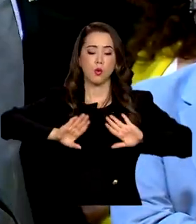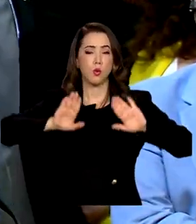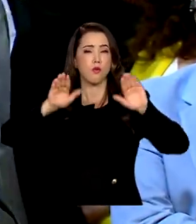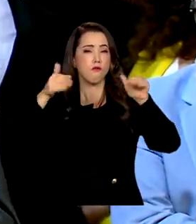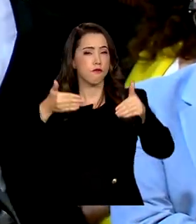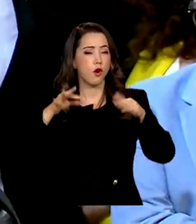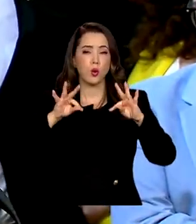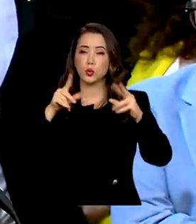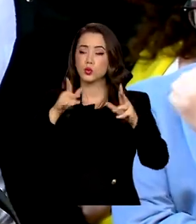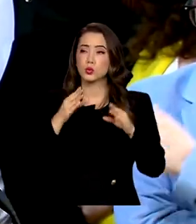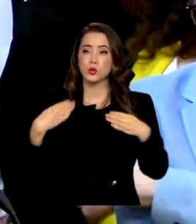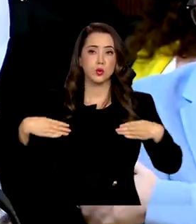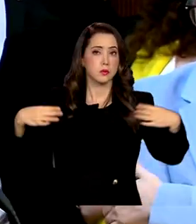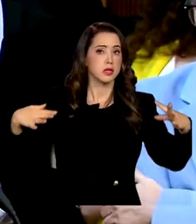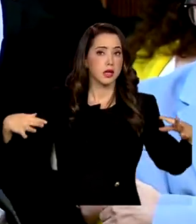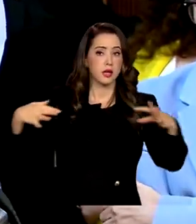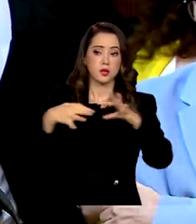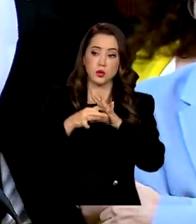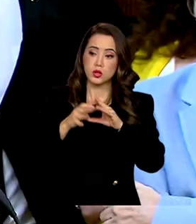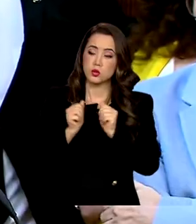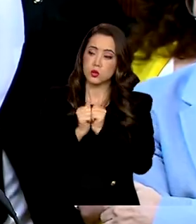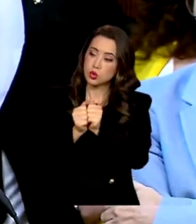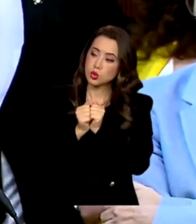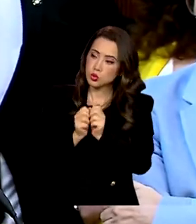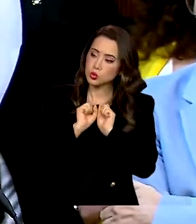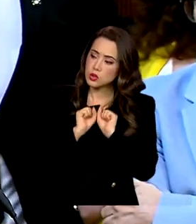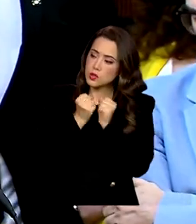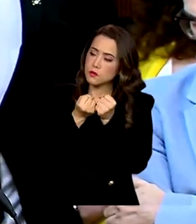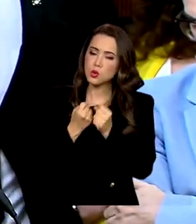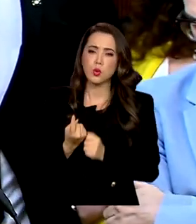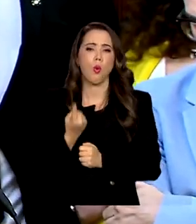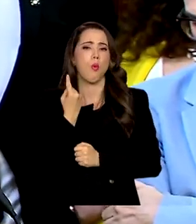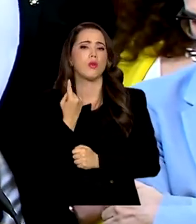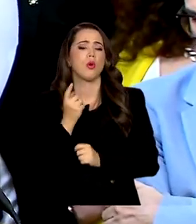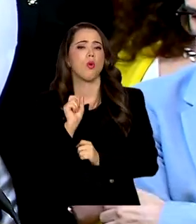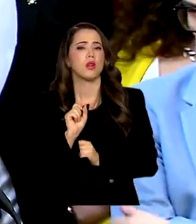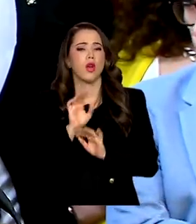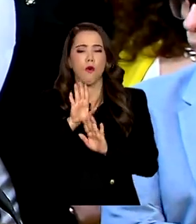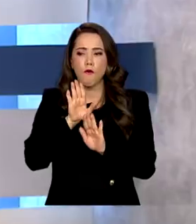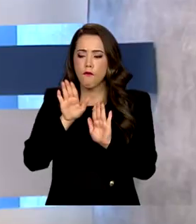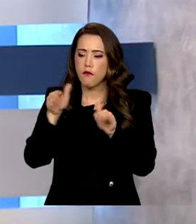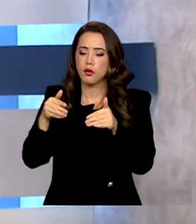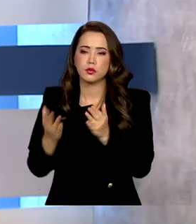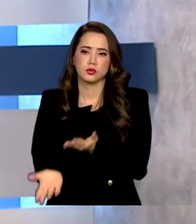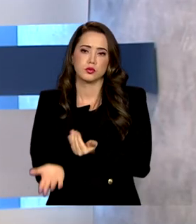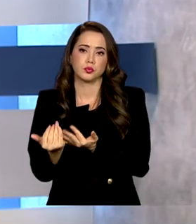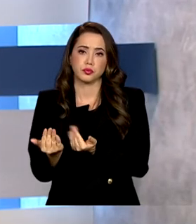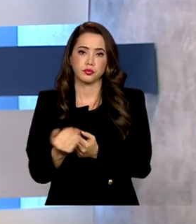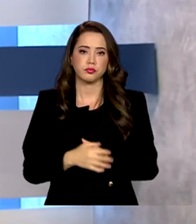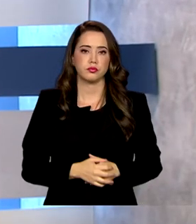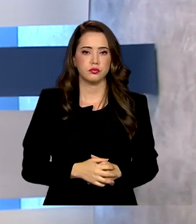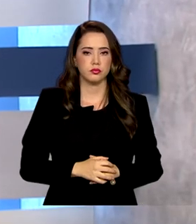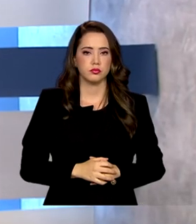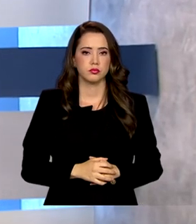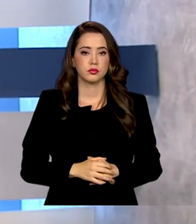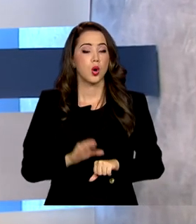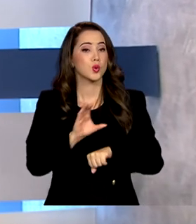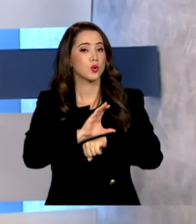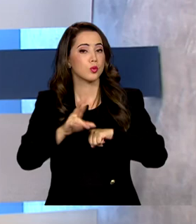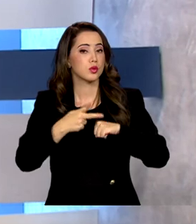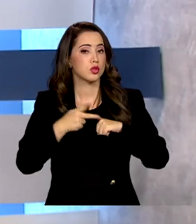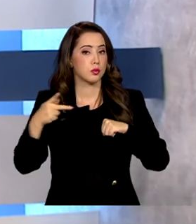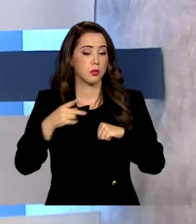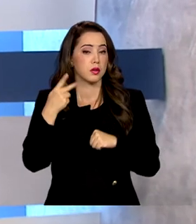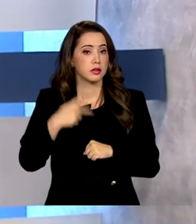isso todos os ministérios que estão participando do esforço, com esse foco na juventude. Os cursos de pós